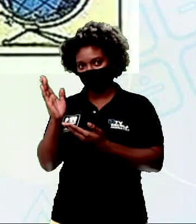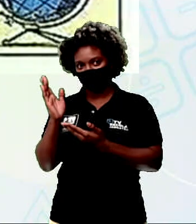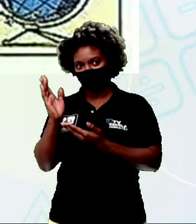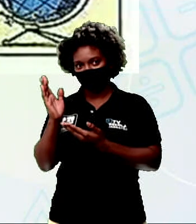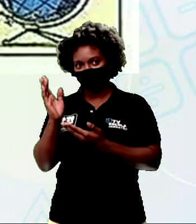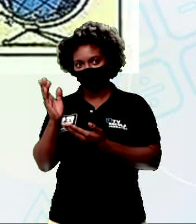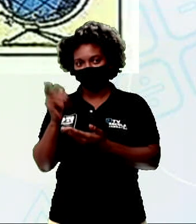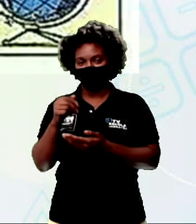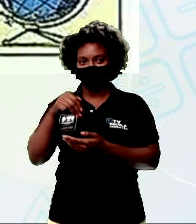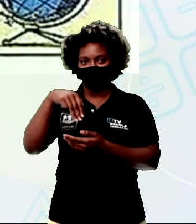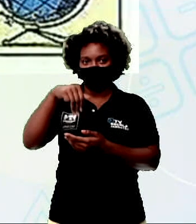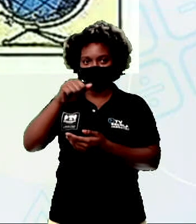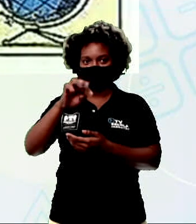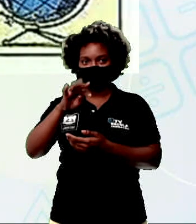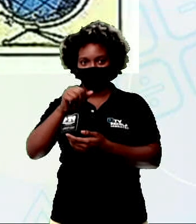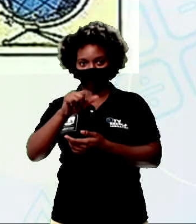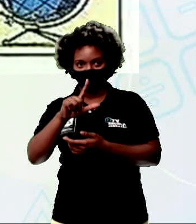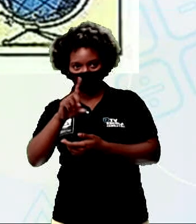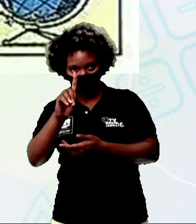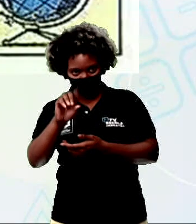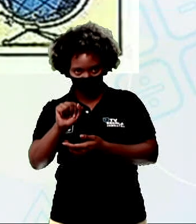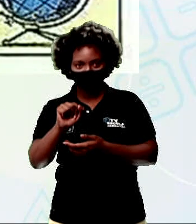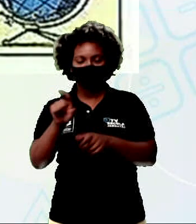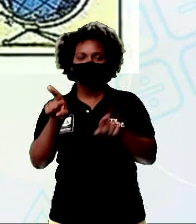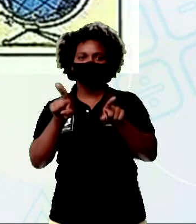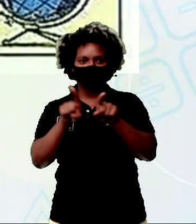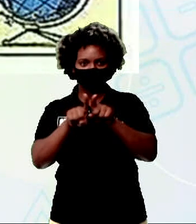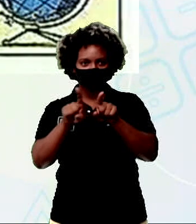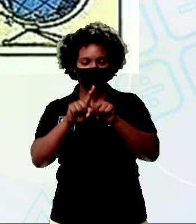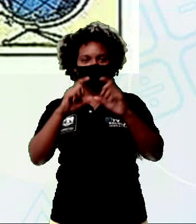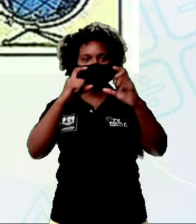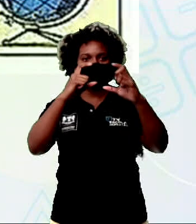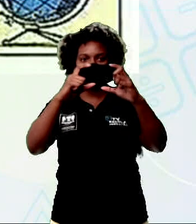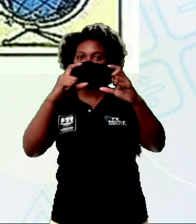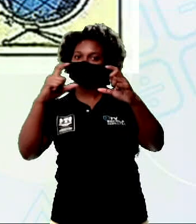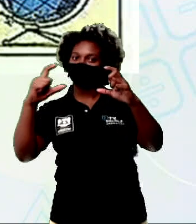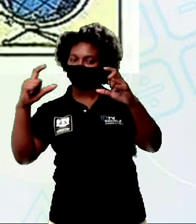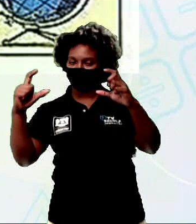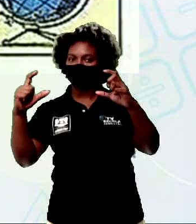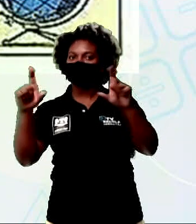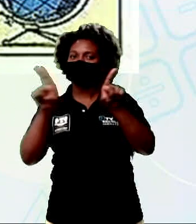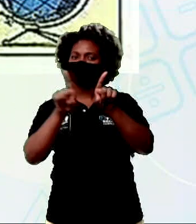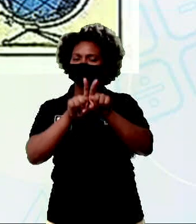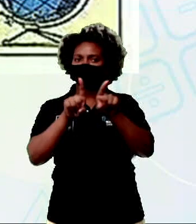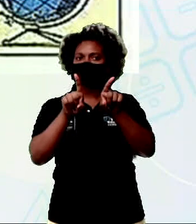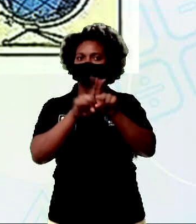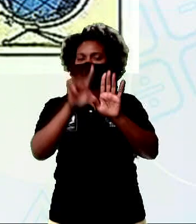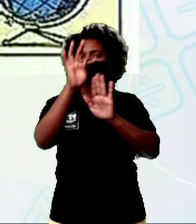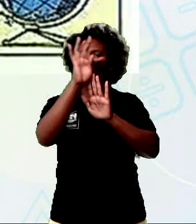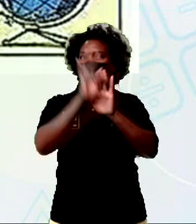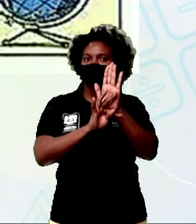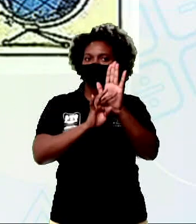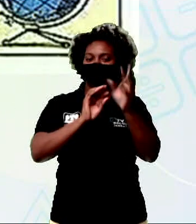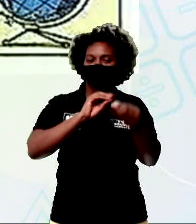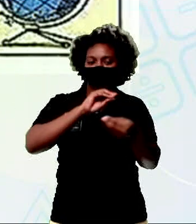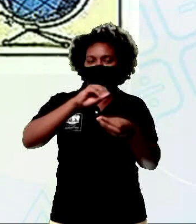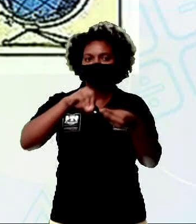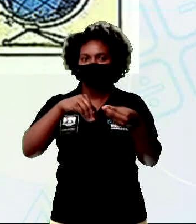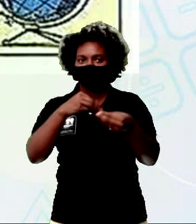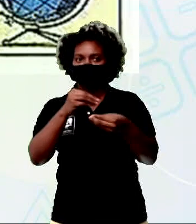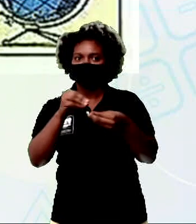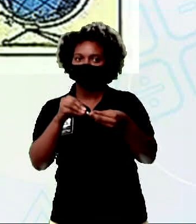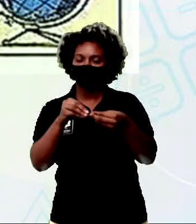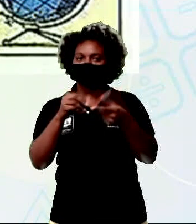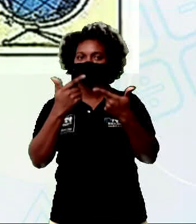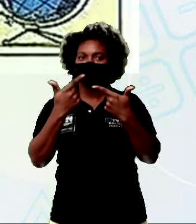Mafalda, não é? Também é uma tirinha. Também é um texto híbrido, composto por